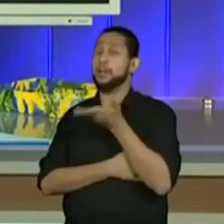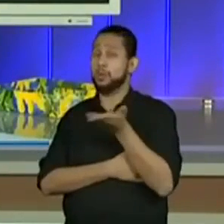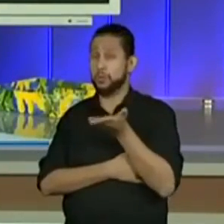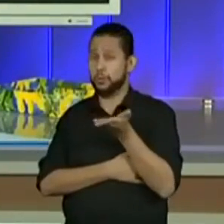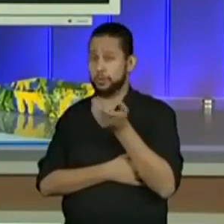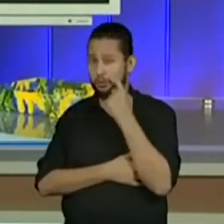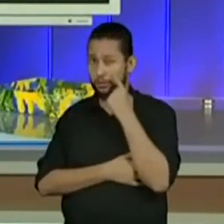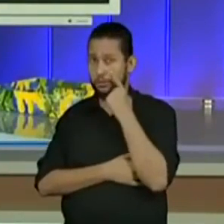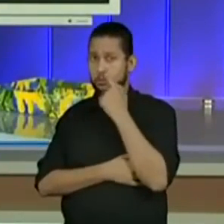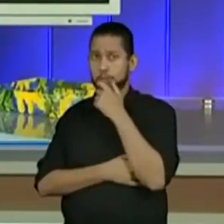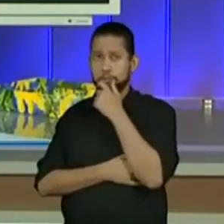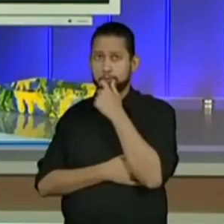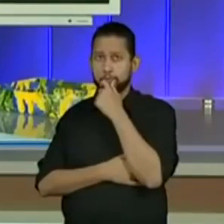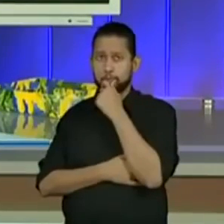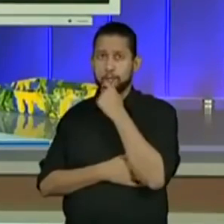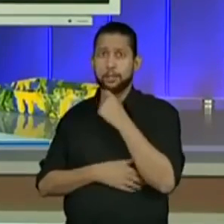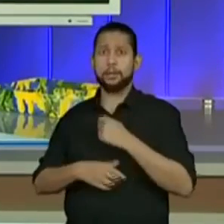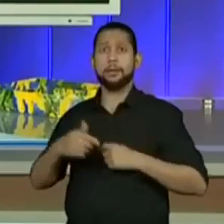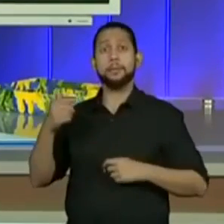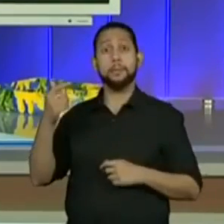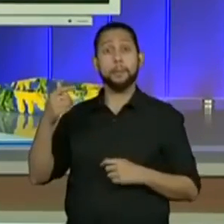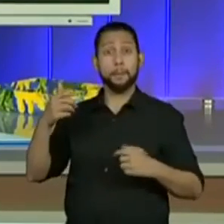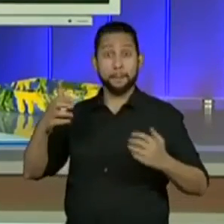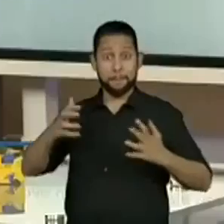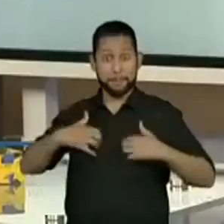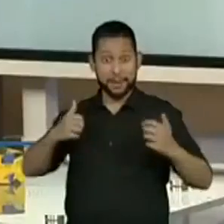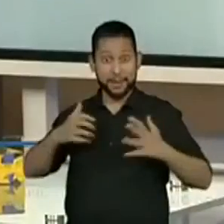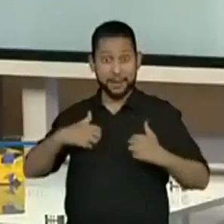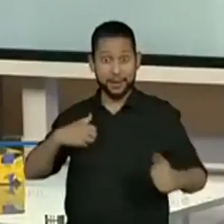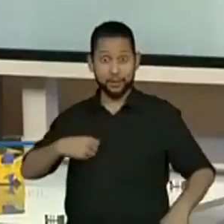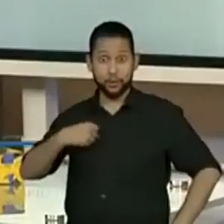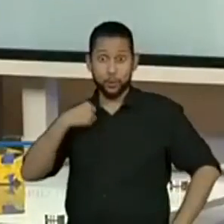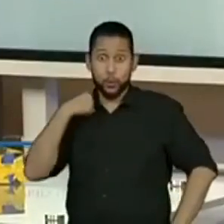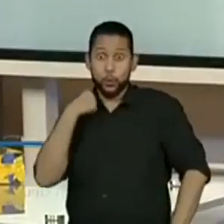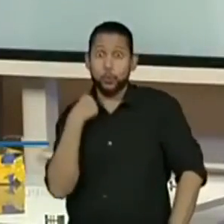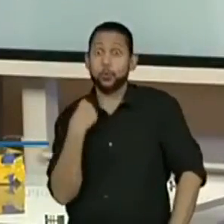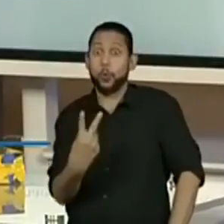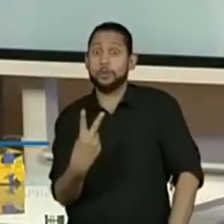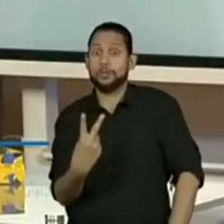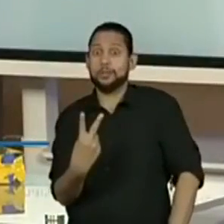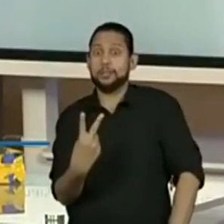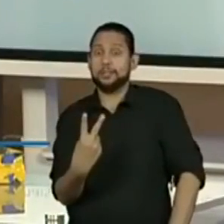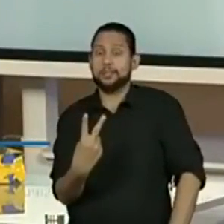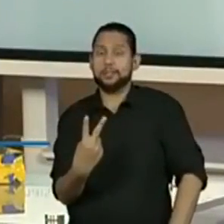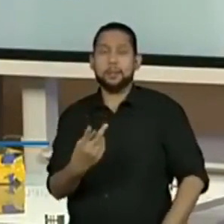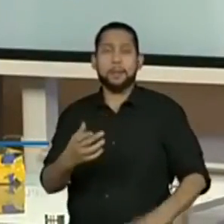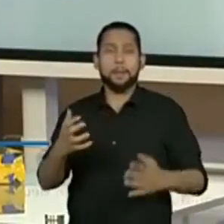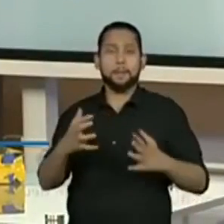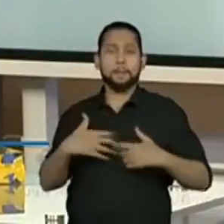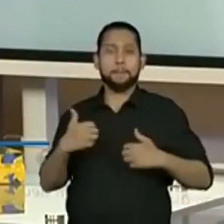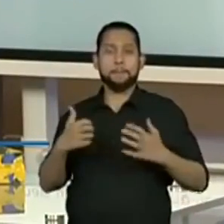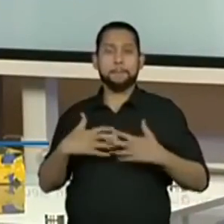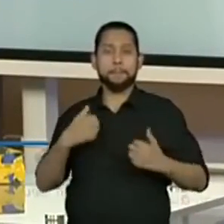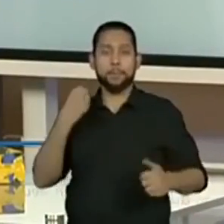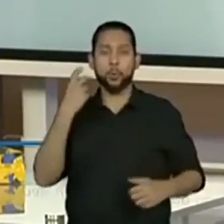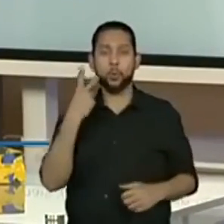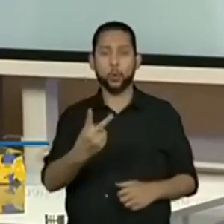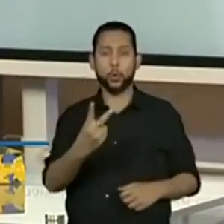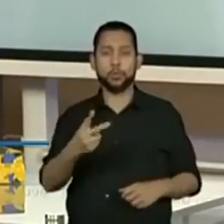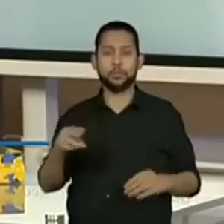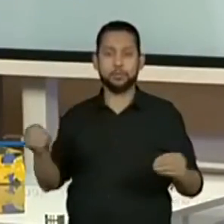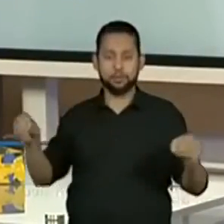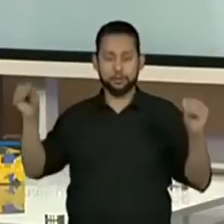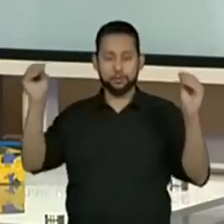mais um macaco? Agora, eu não tenho mais um. Eu tenho dois macacos na minha